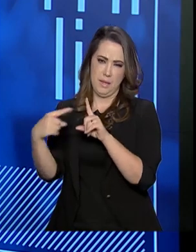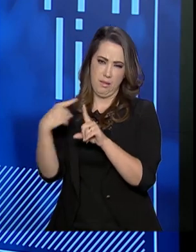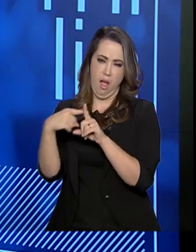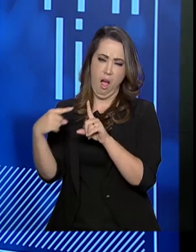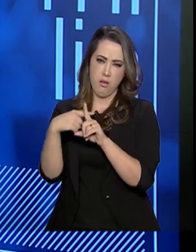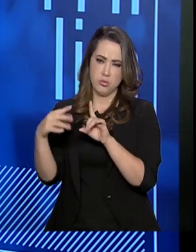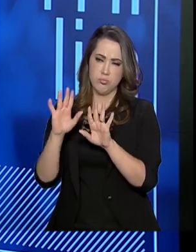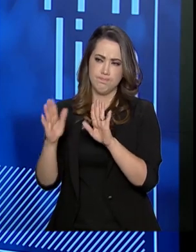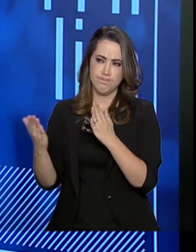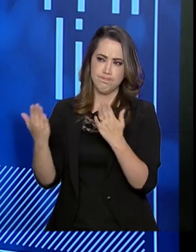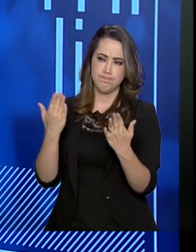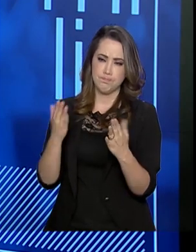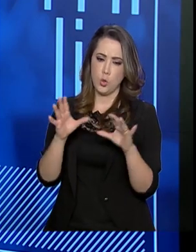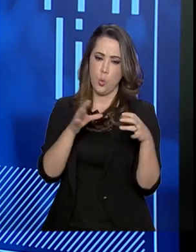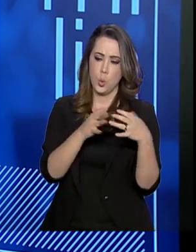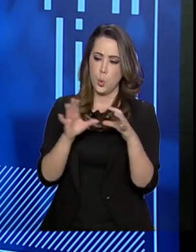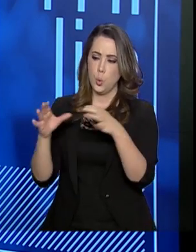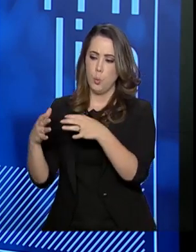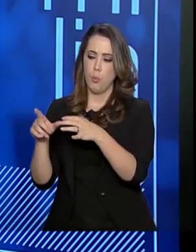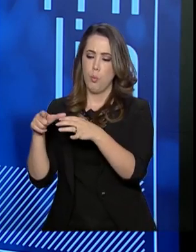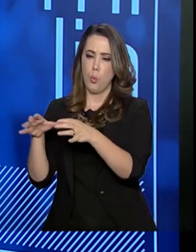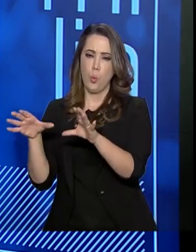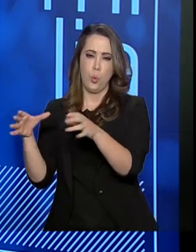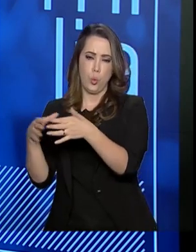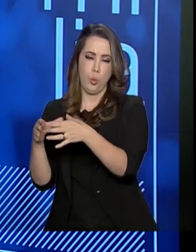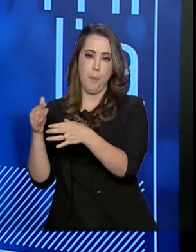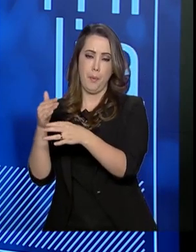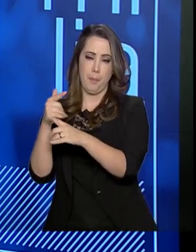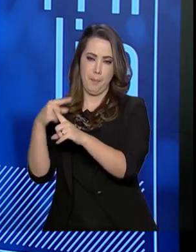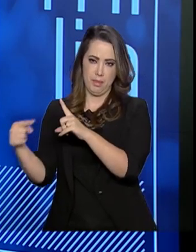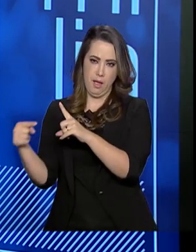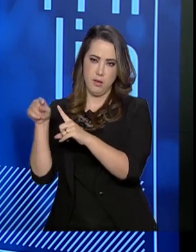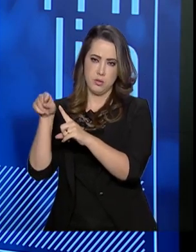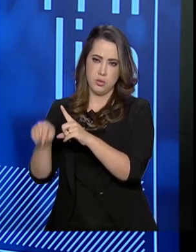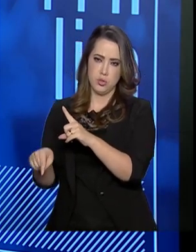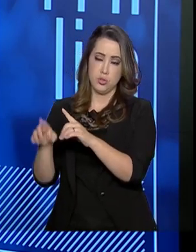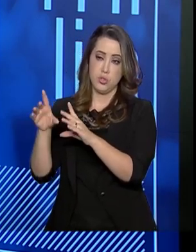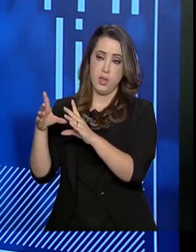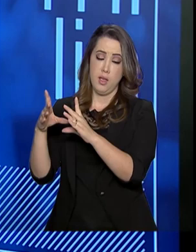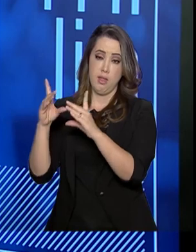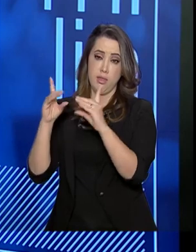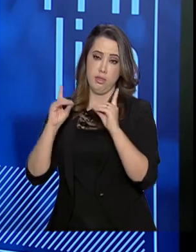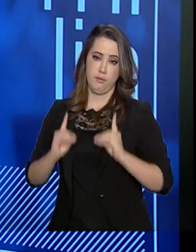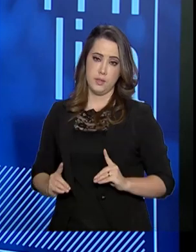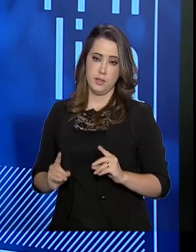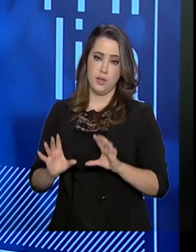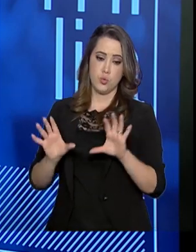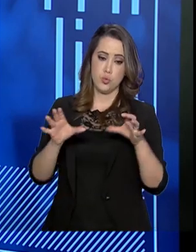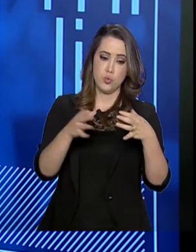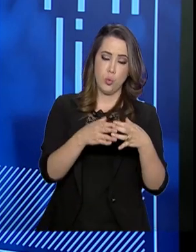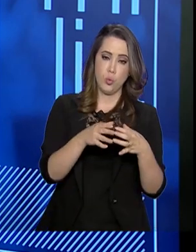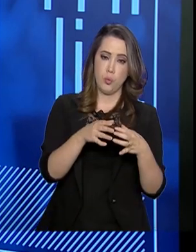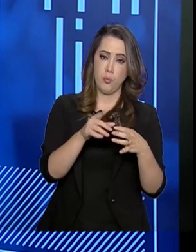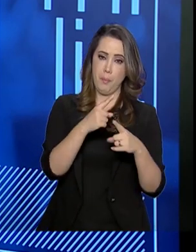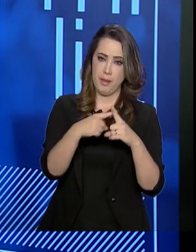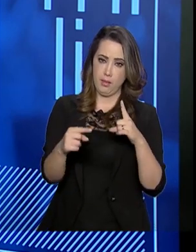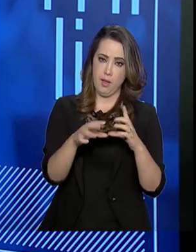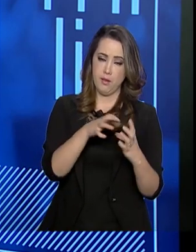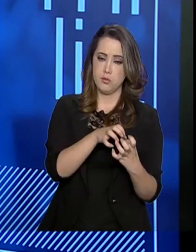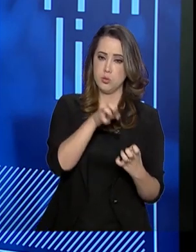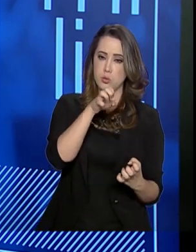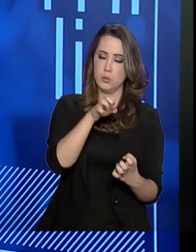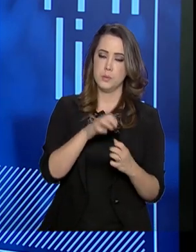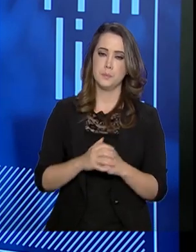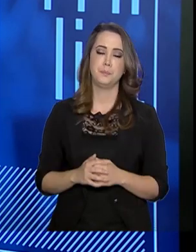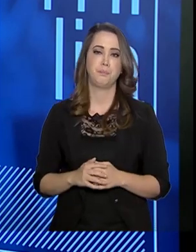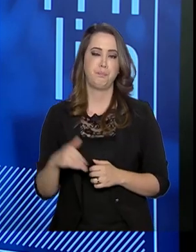metade, meia e meio, são deficientes físicos e a outra metade são idosos. Mas, desde 2016,